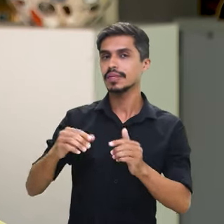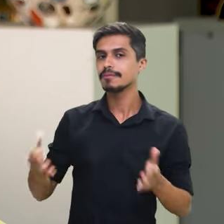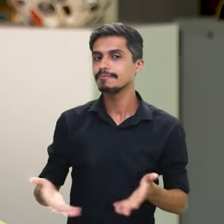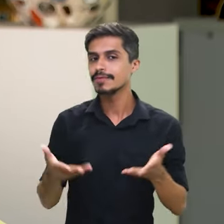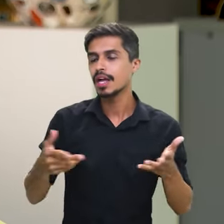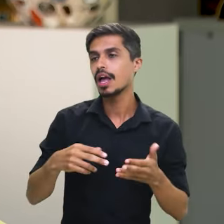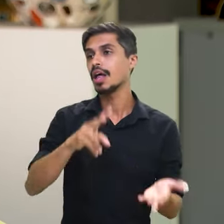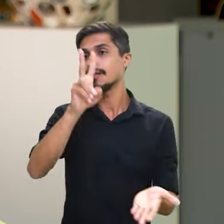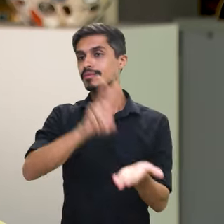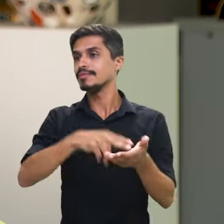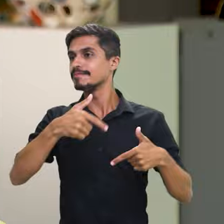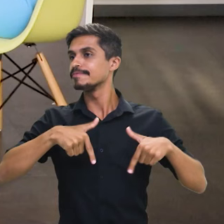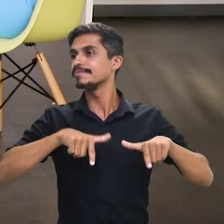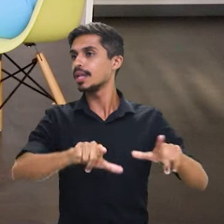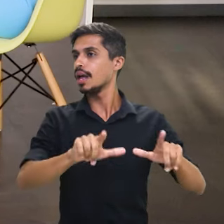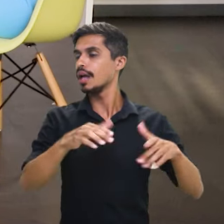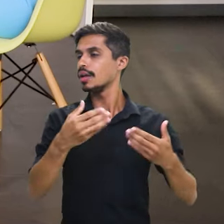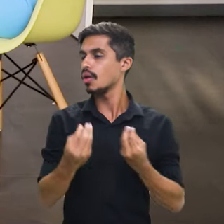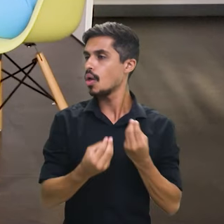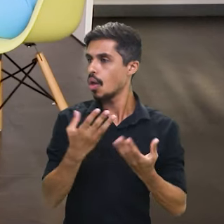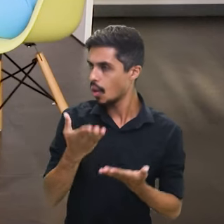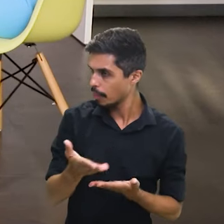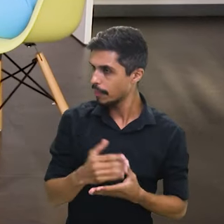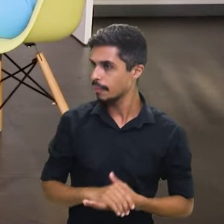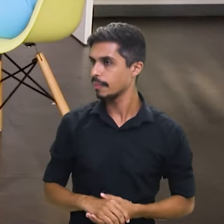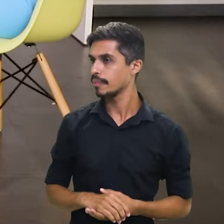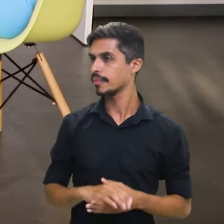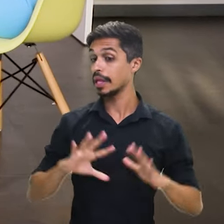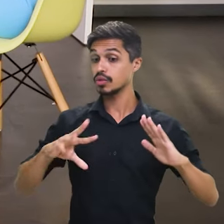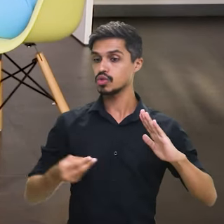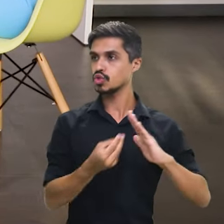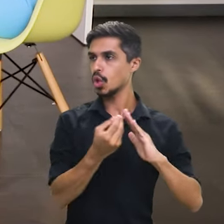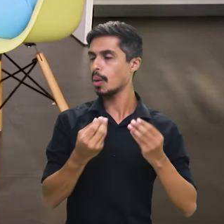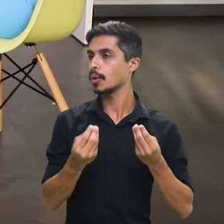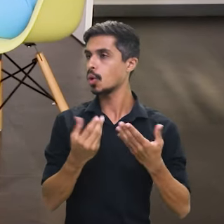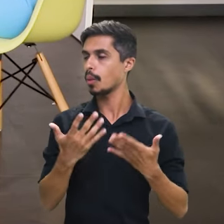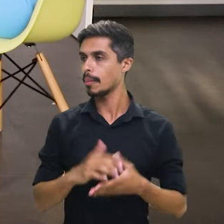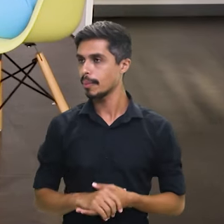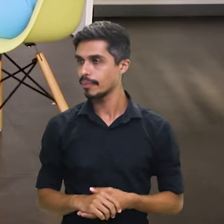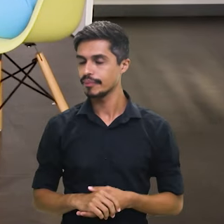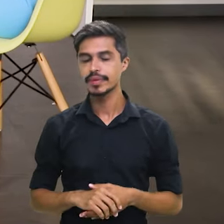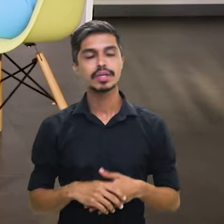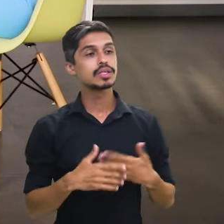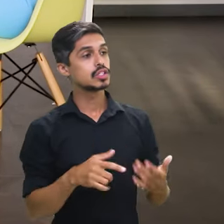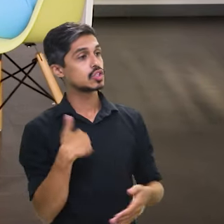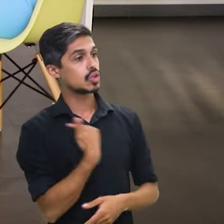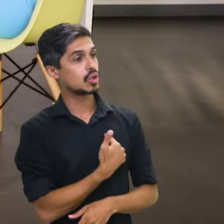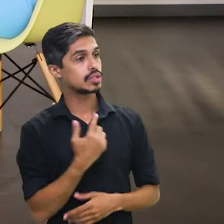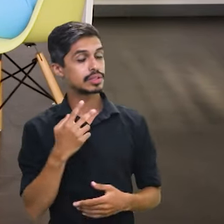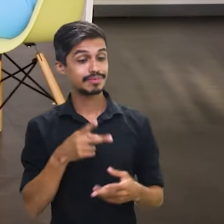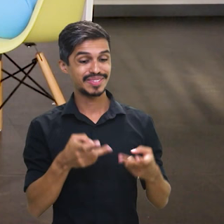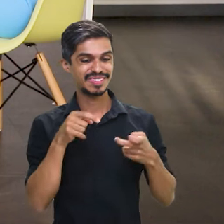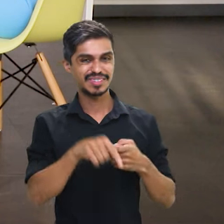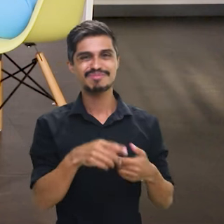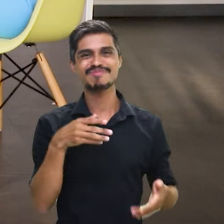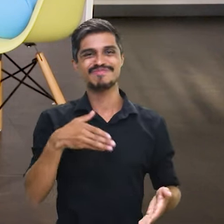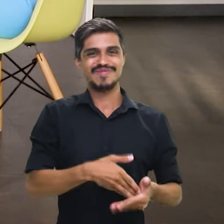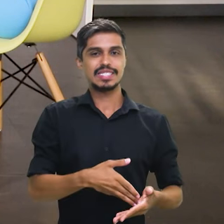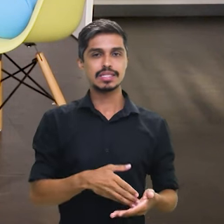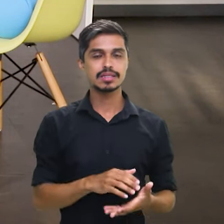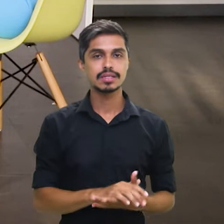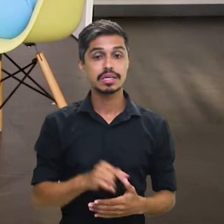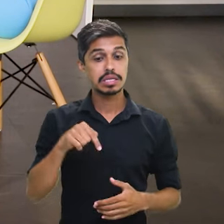nesse sentido de fazer a certificação mesmo das comunidades quilombolas? Nós encontramos uma paralisia nesse setor.